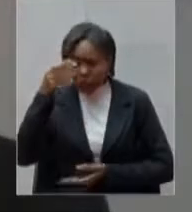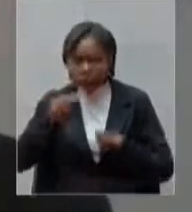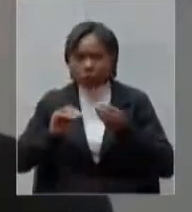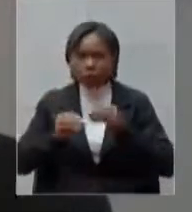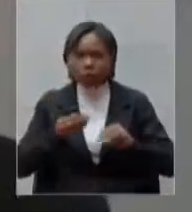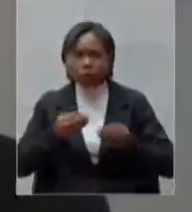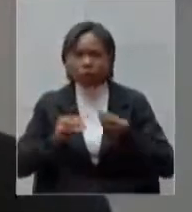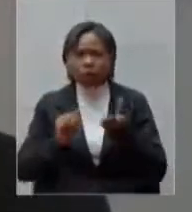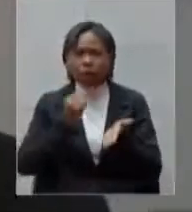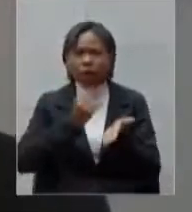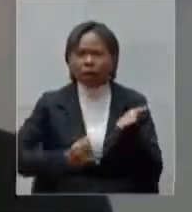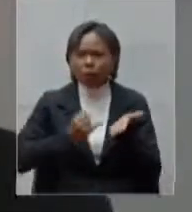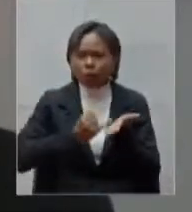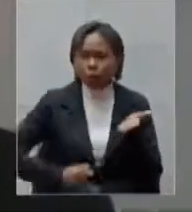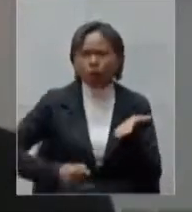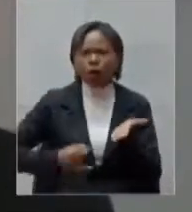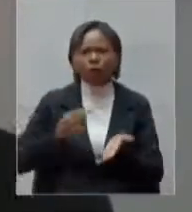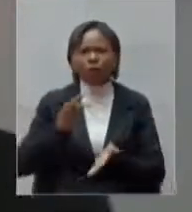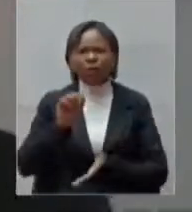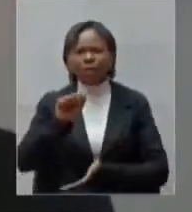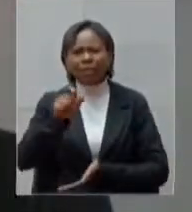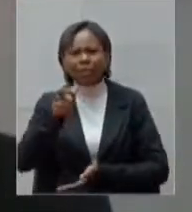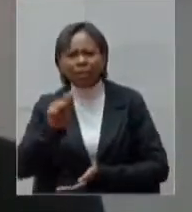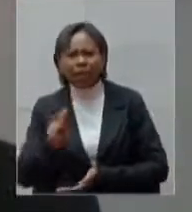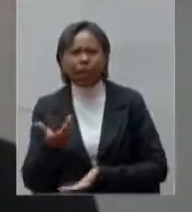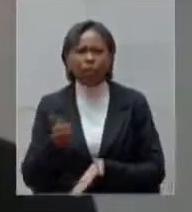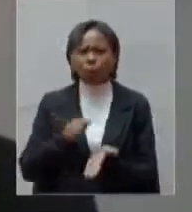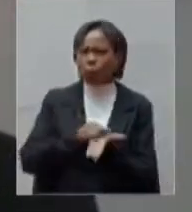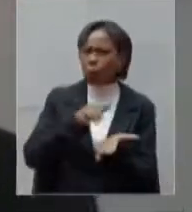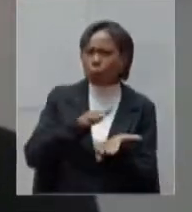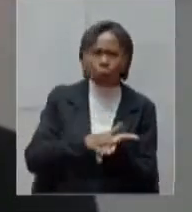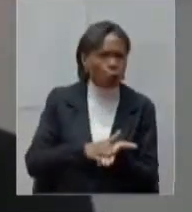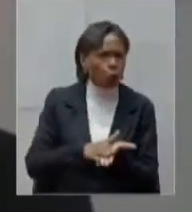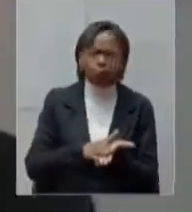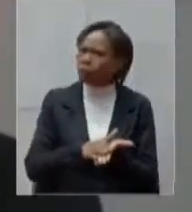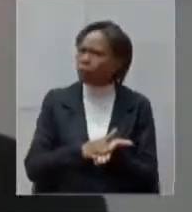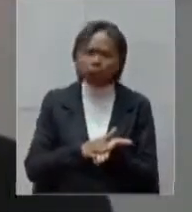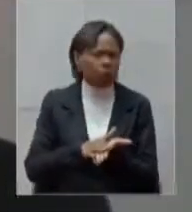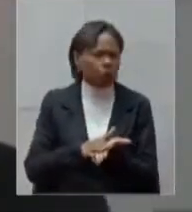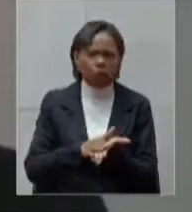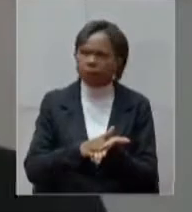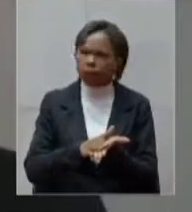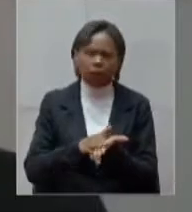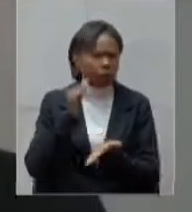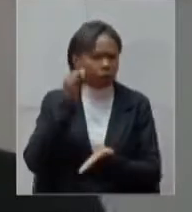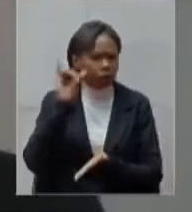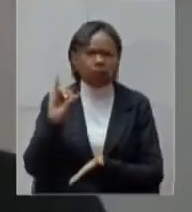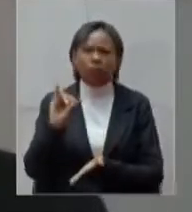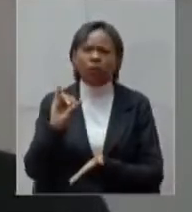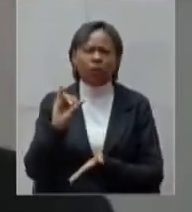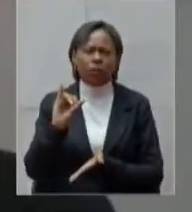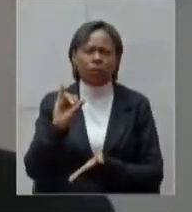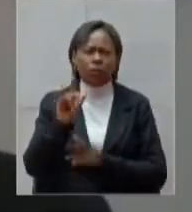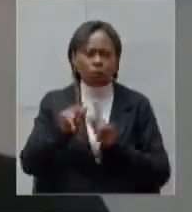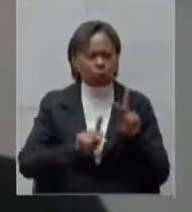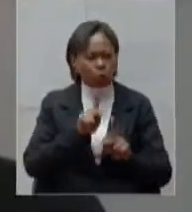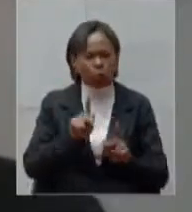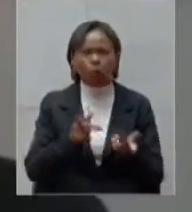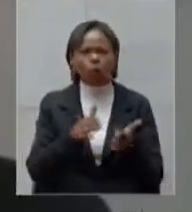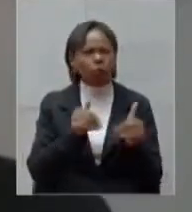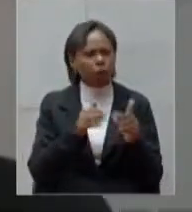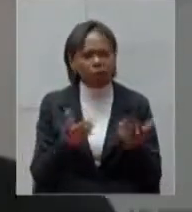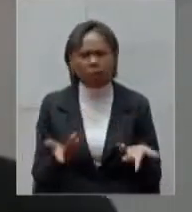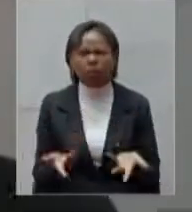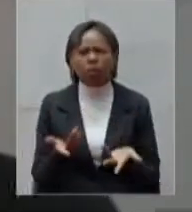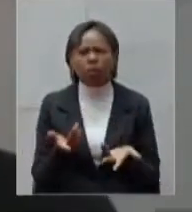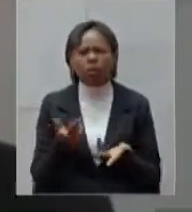taxas multas não cobre multas da população dos empresários isso é uma demanda que ela é para todo